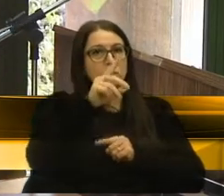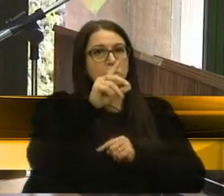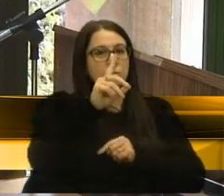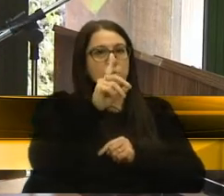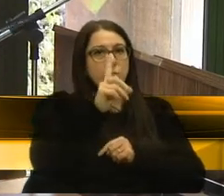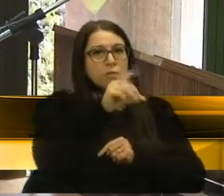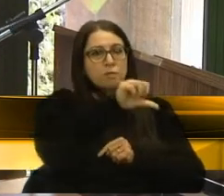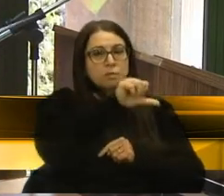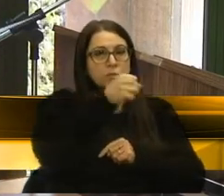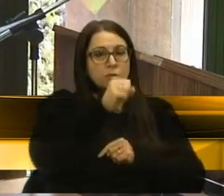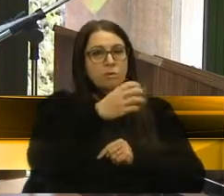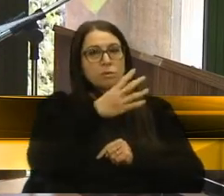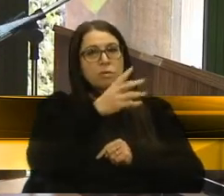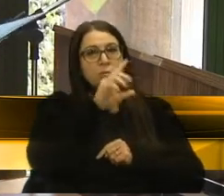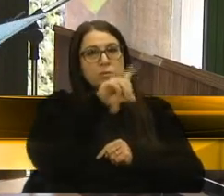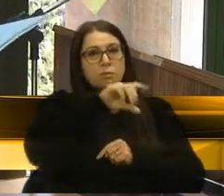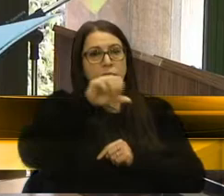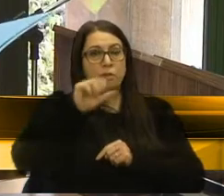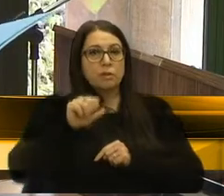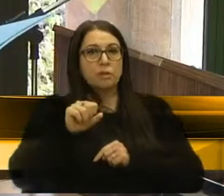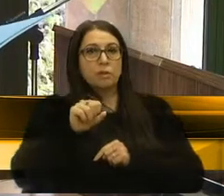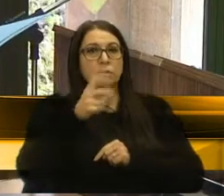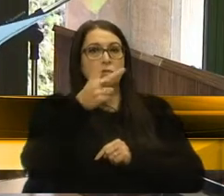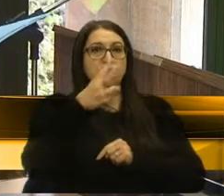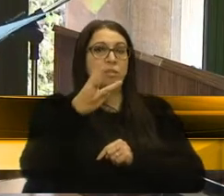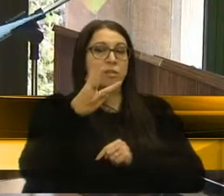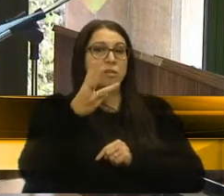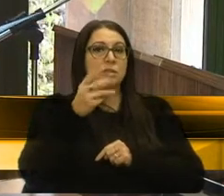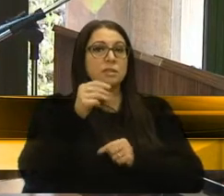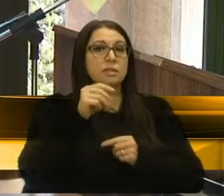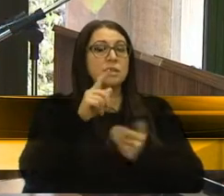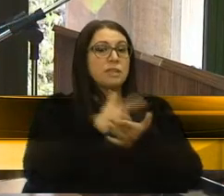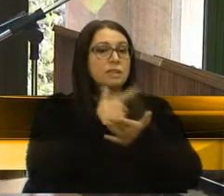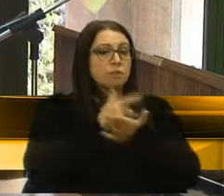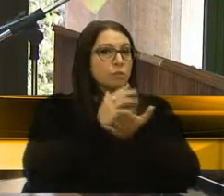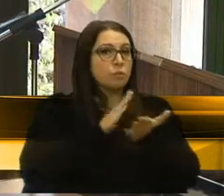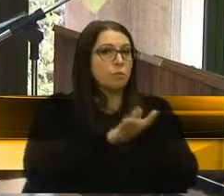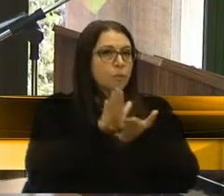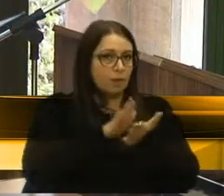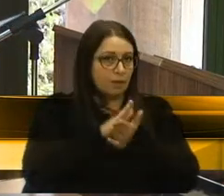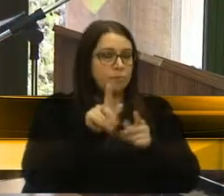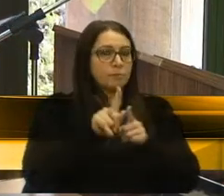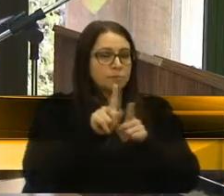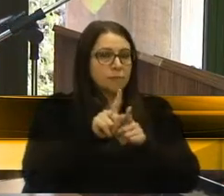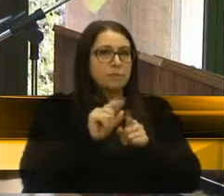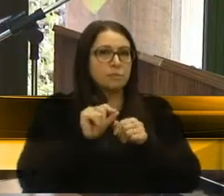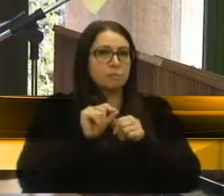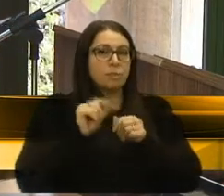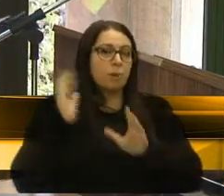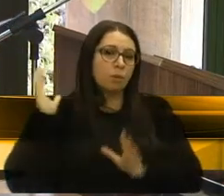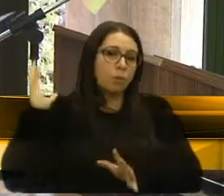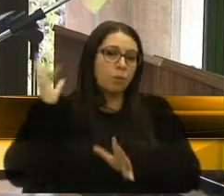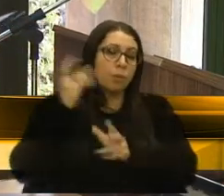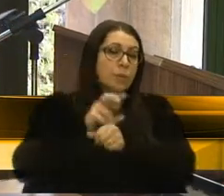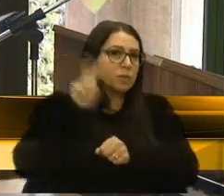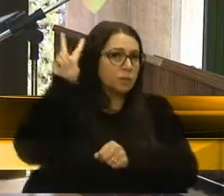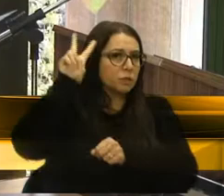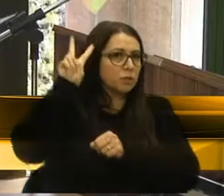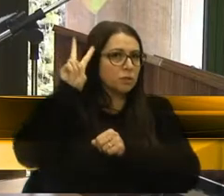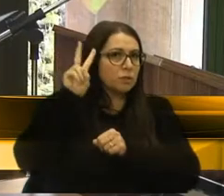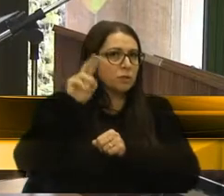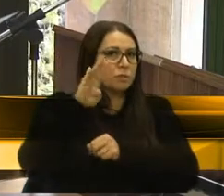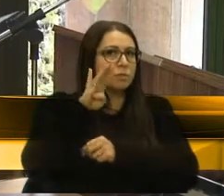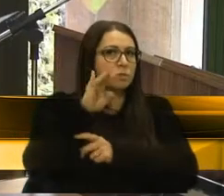escritor, totalizando 23 obras publicadas, 14 delas enfocando aspectos de resgate histórico e ou